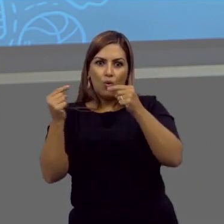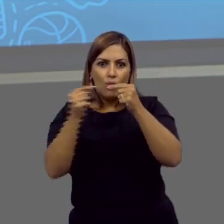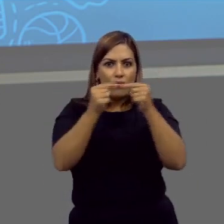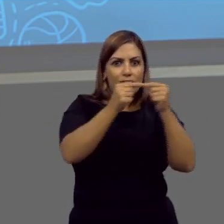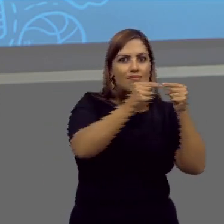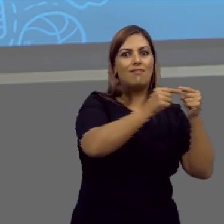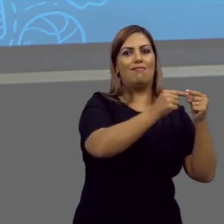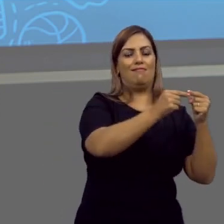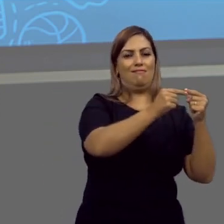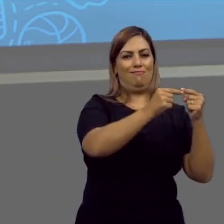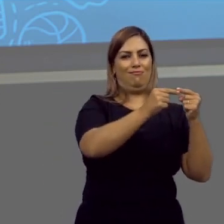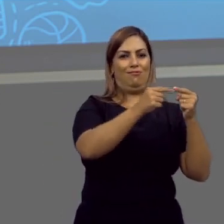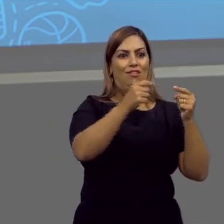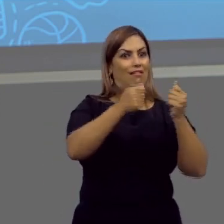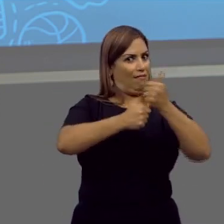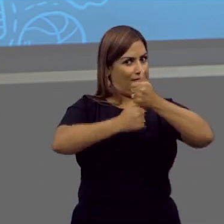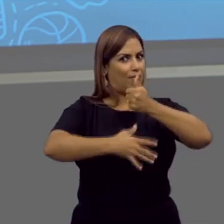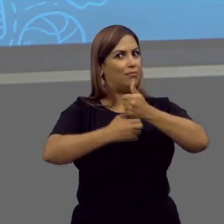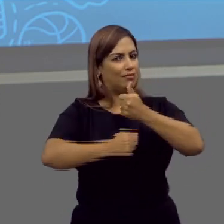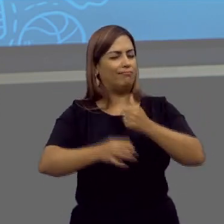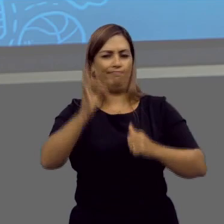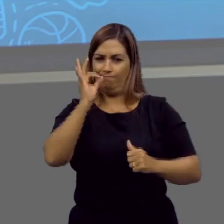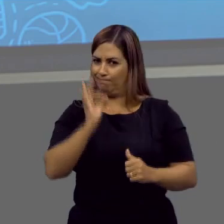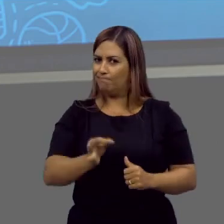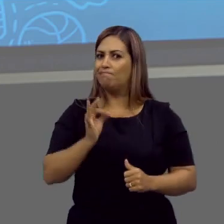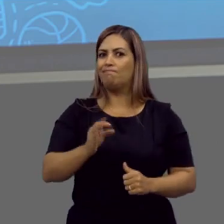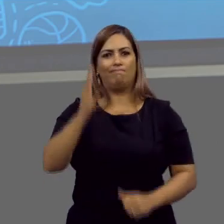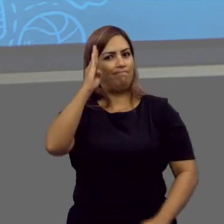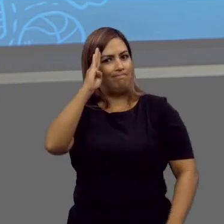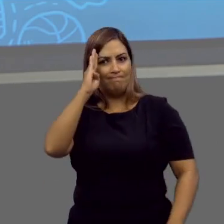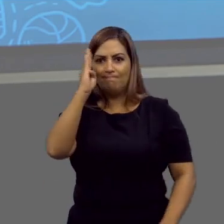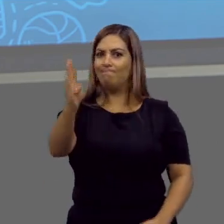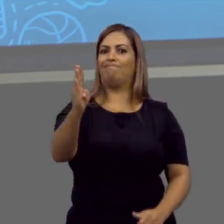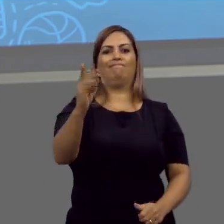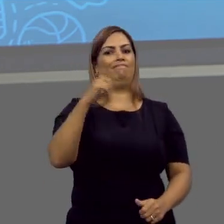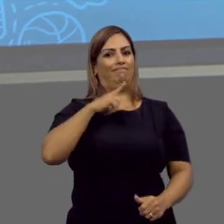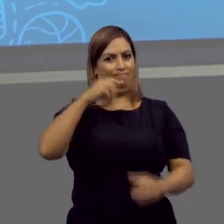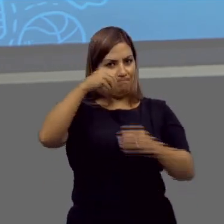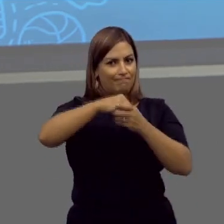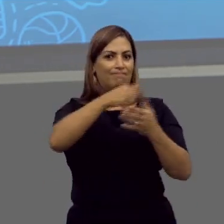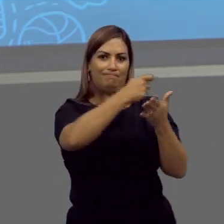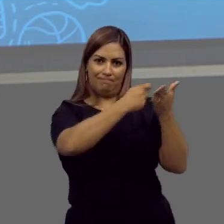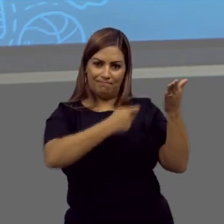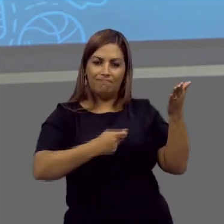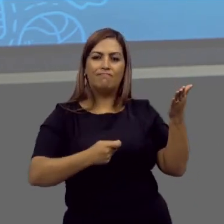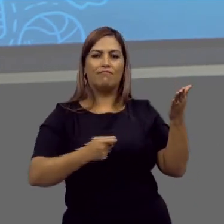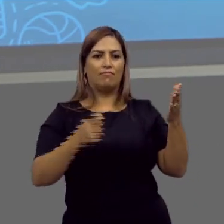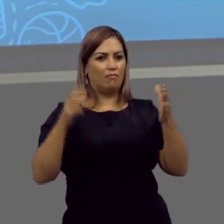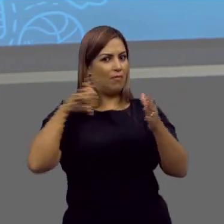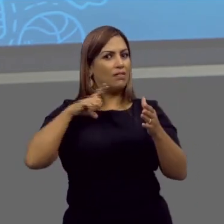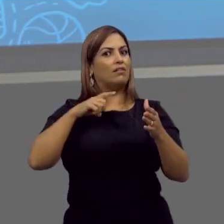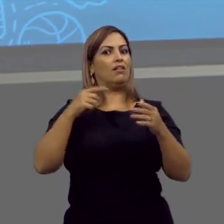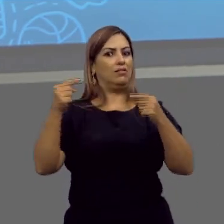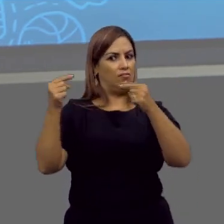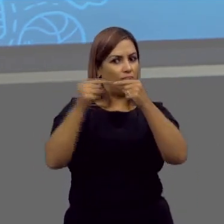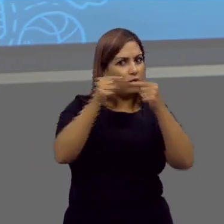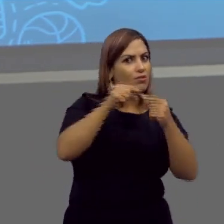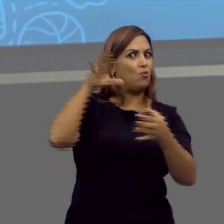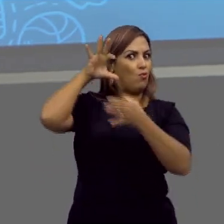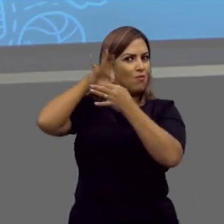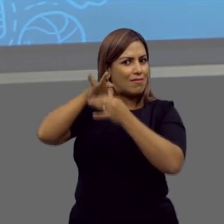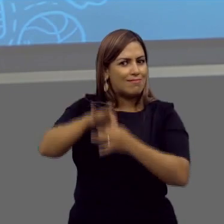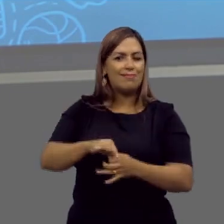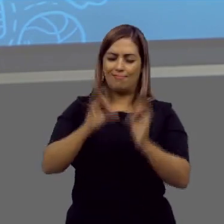coesão. E a argumentação, com certeza, é imprescindível para haver aí esse princípio de coesão, tá?